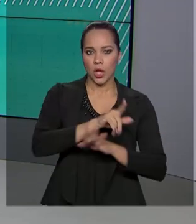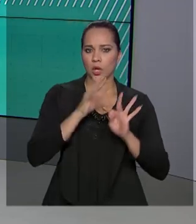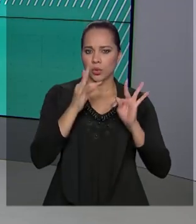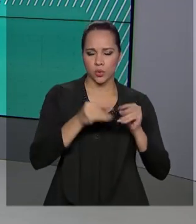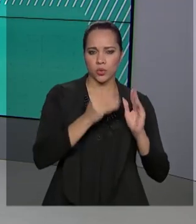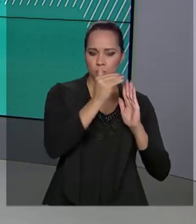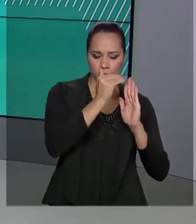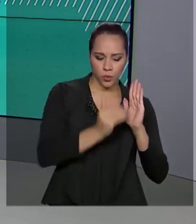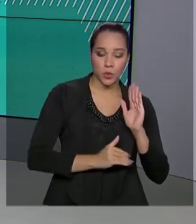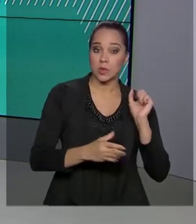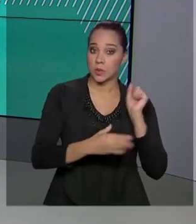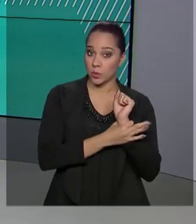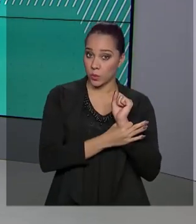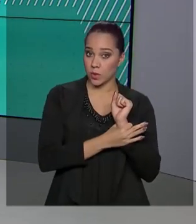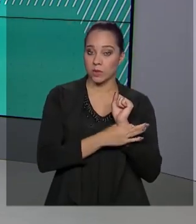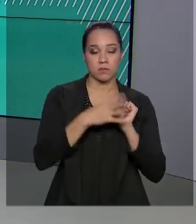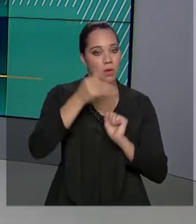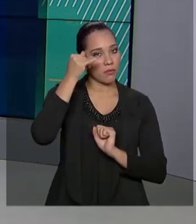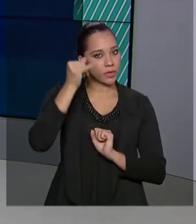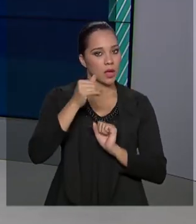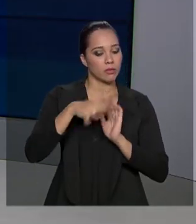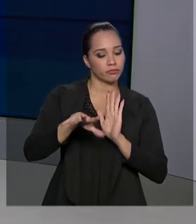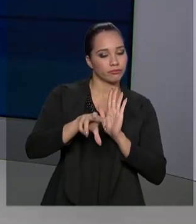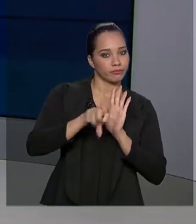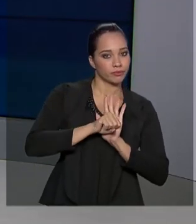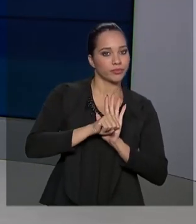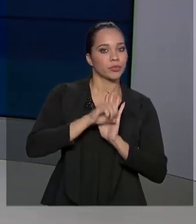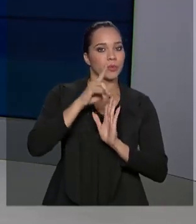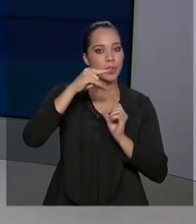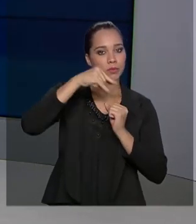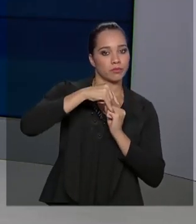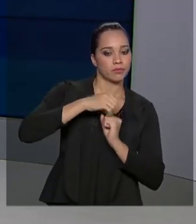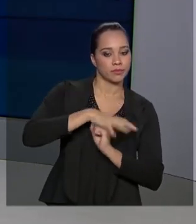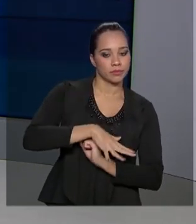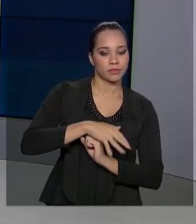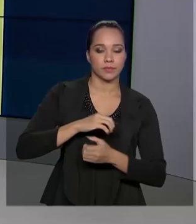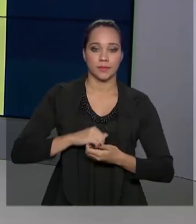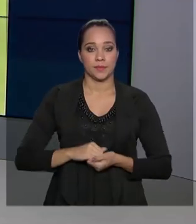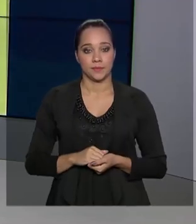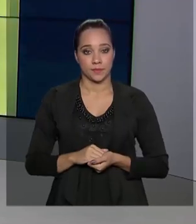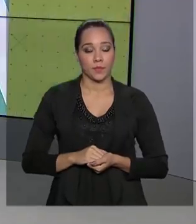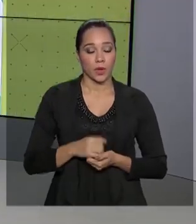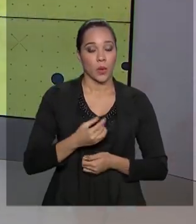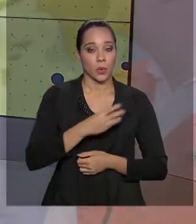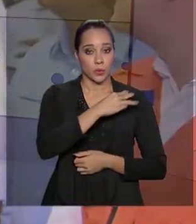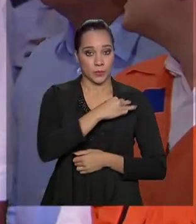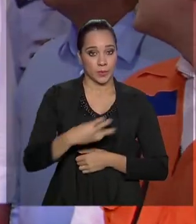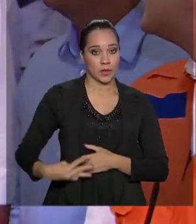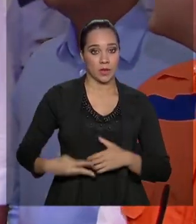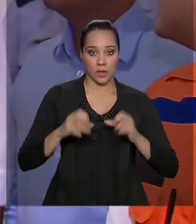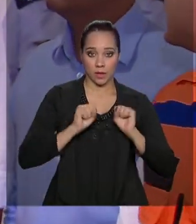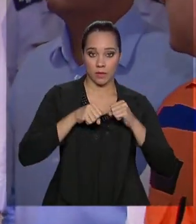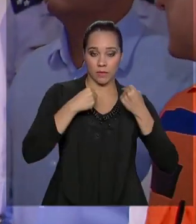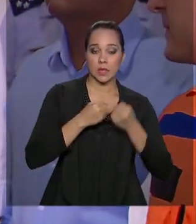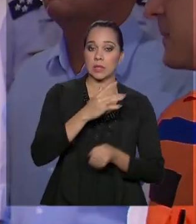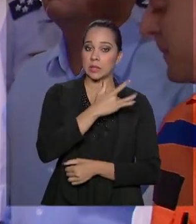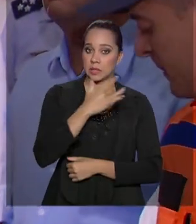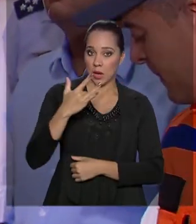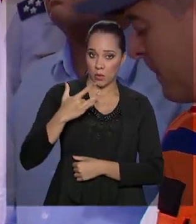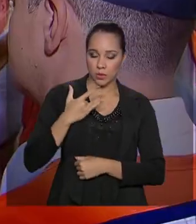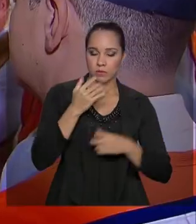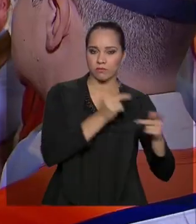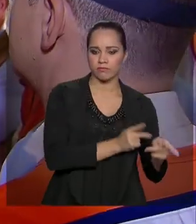os protocolos de segurança para evitar a contaminação pelo coronavírus. Os ministros da Defesa e da Saúde